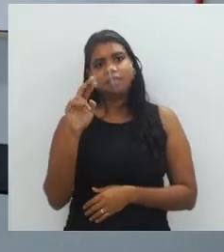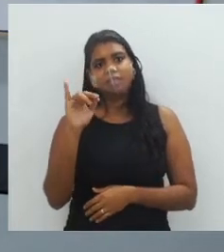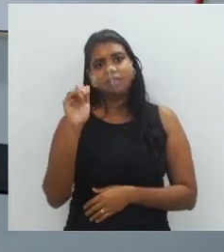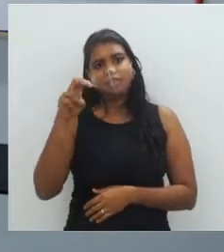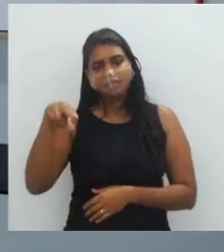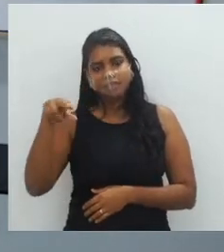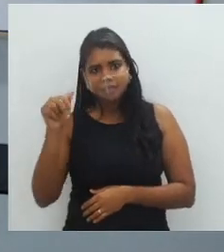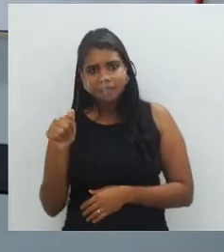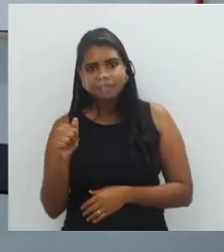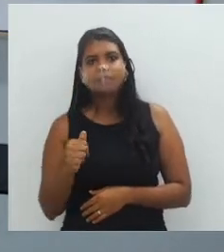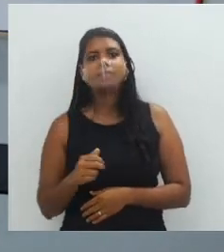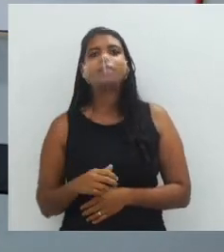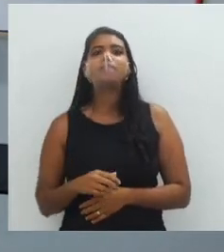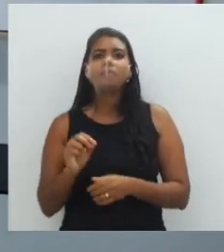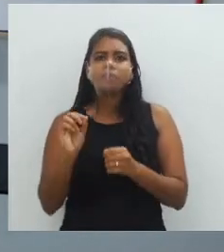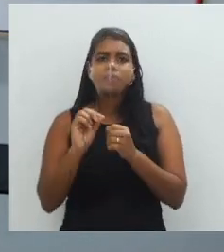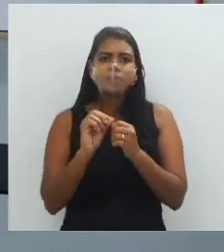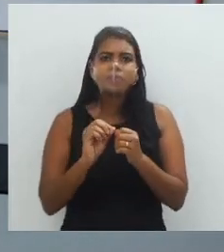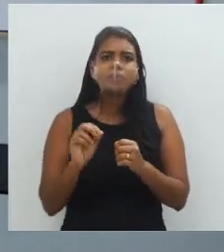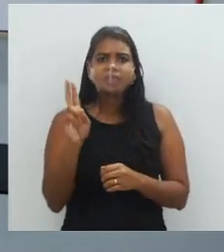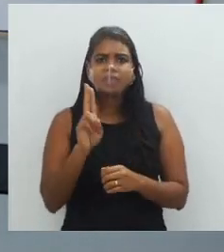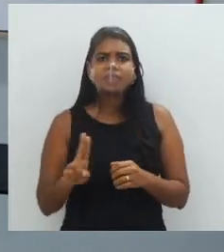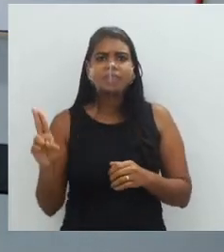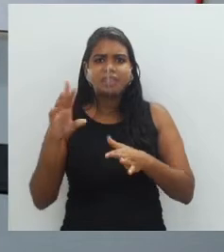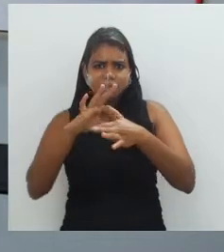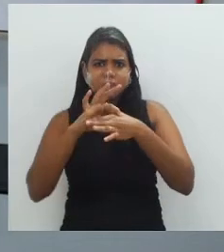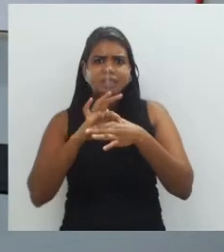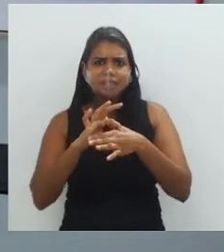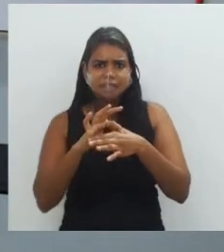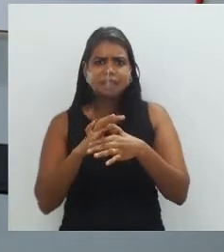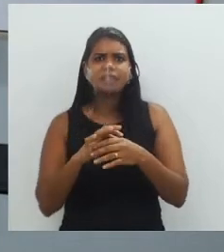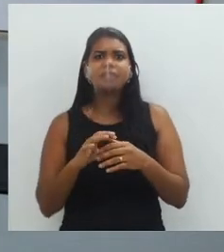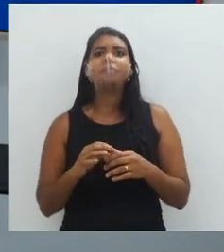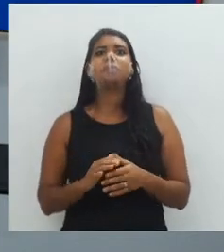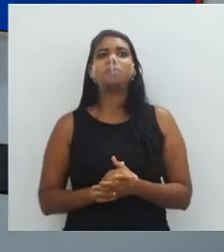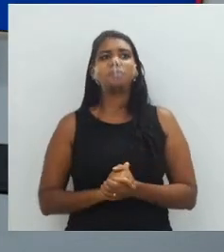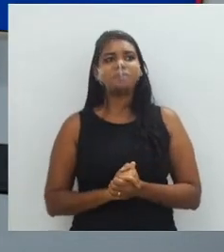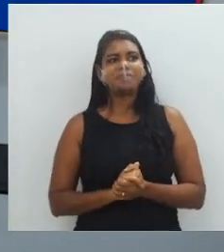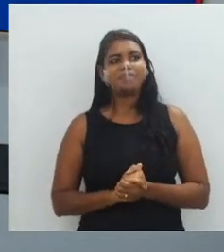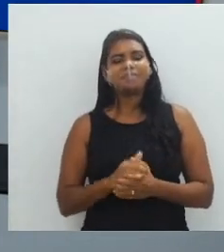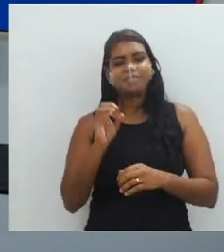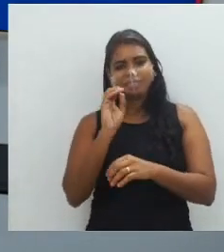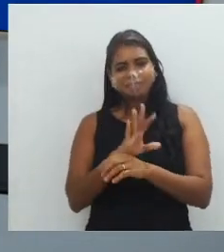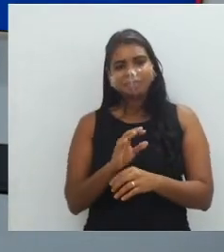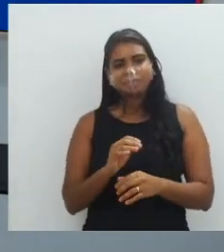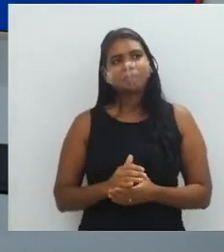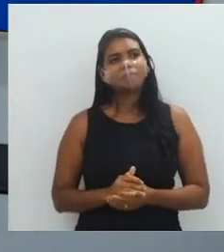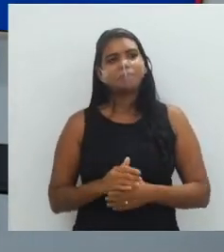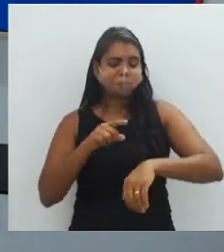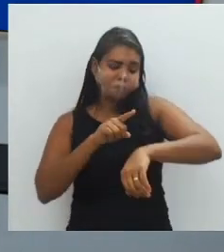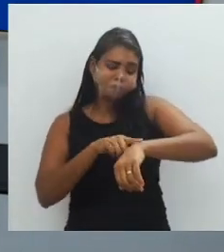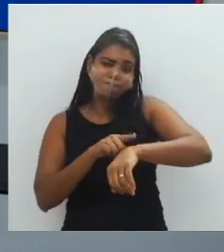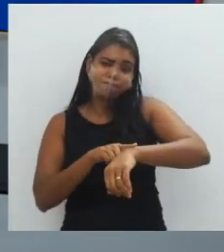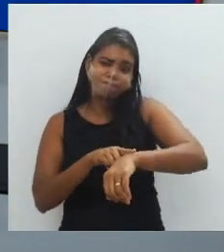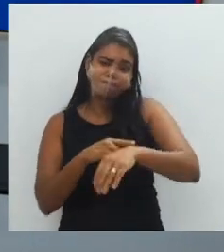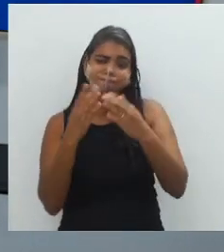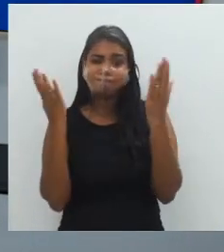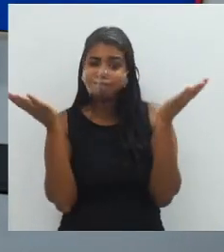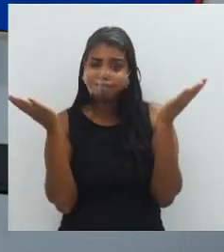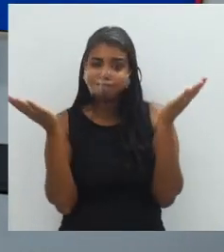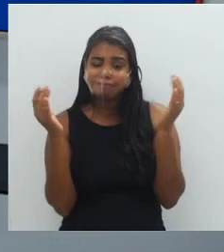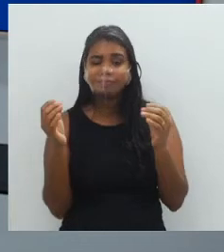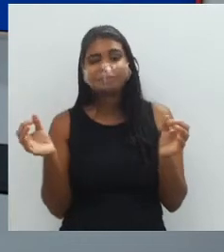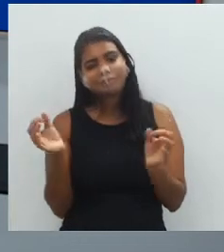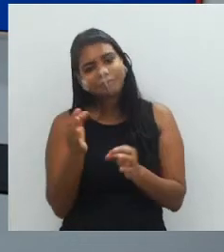tela, por favor. Só pra tirar essa dúvida. É carne? Tá aí na imagem. Tá certo, gente. Nosso tempo acabou. Muito